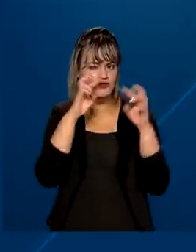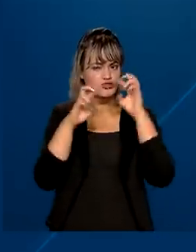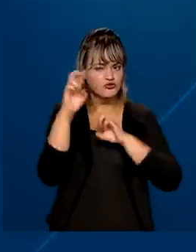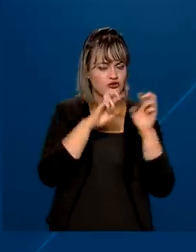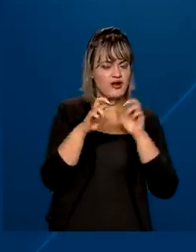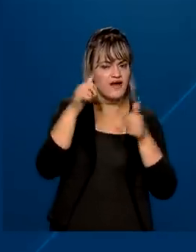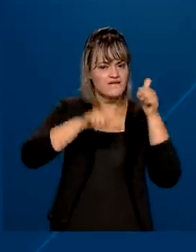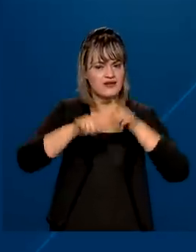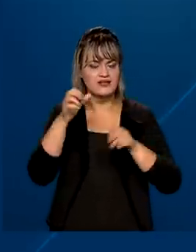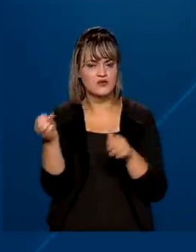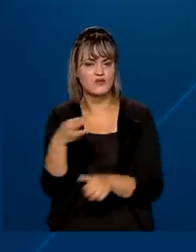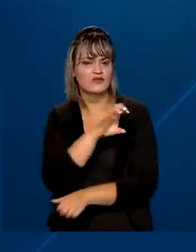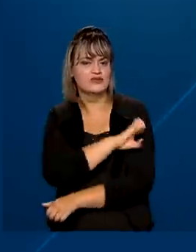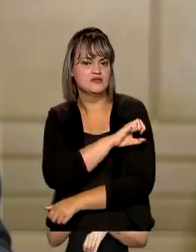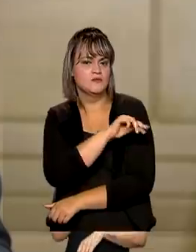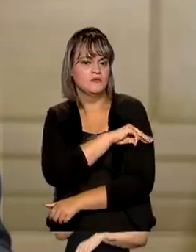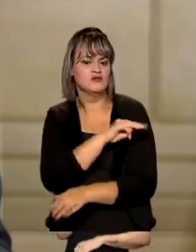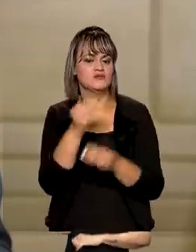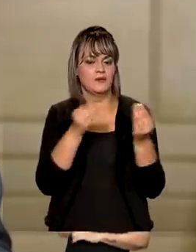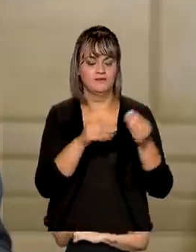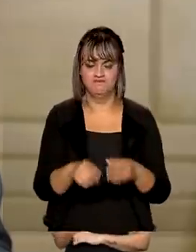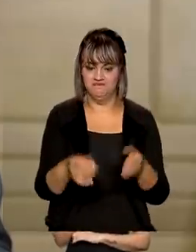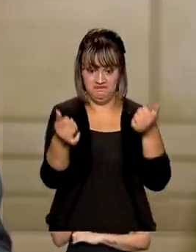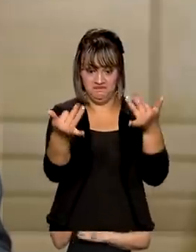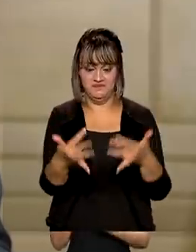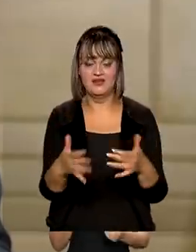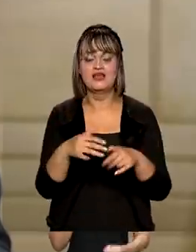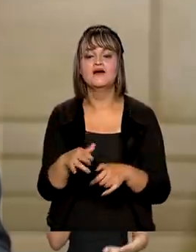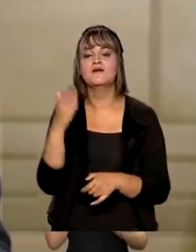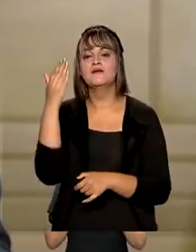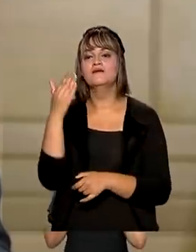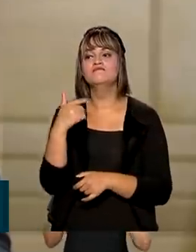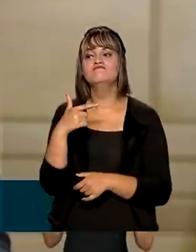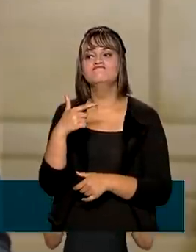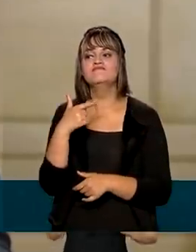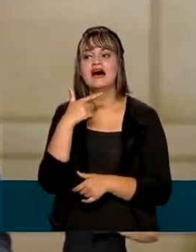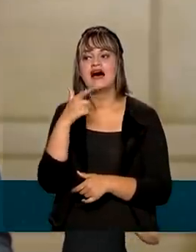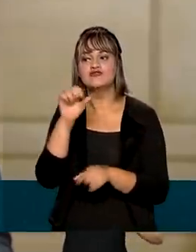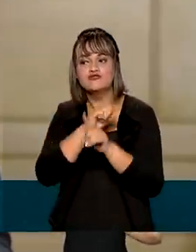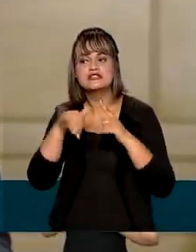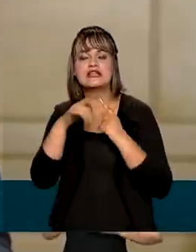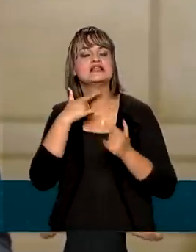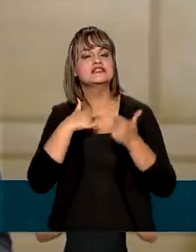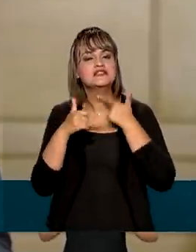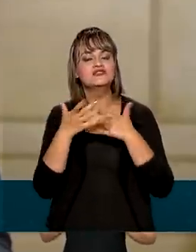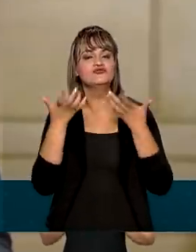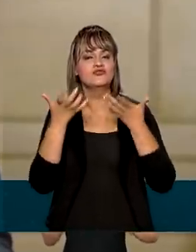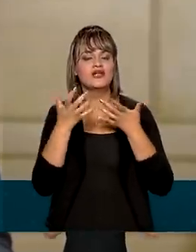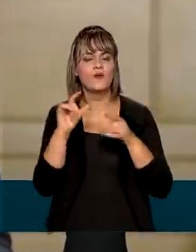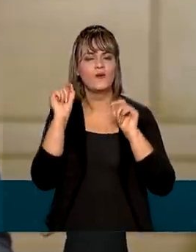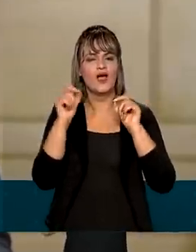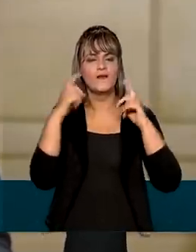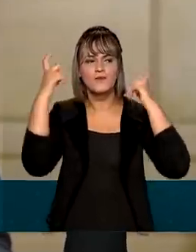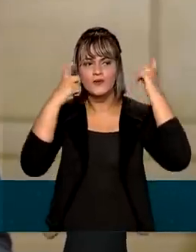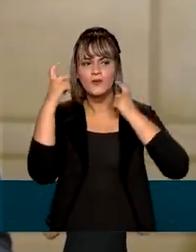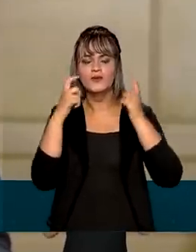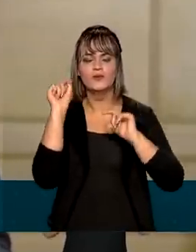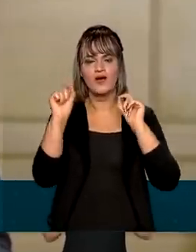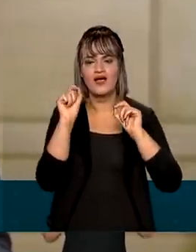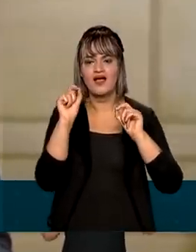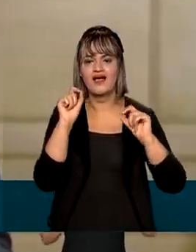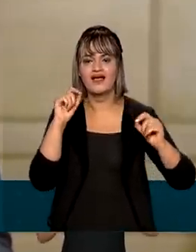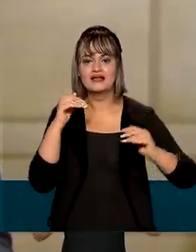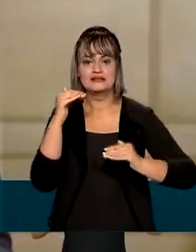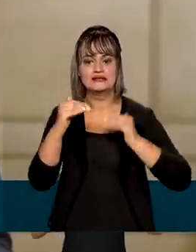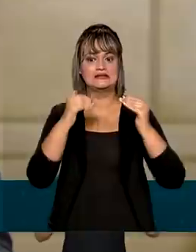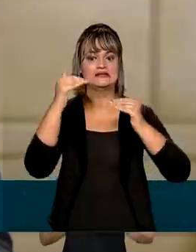implementação do novo ensino médio. Ele reflete o desejo de boa parte da sociedade que se preocupa com o crescente